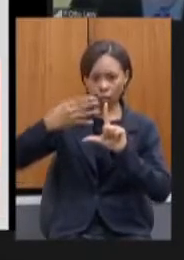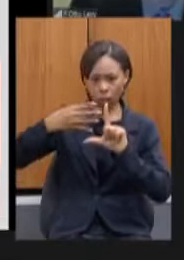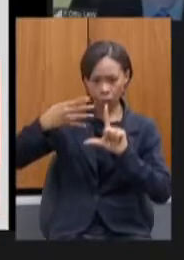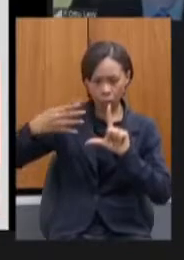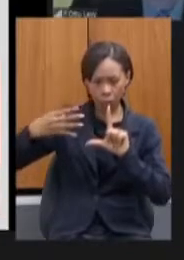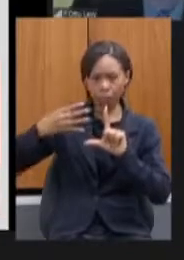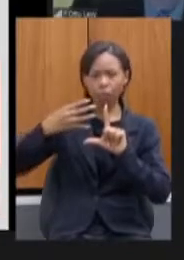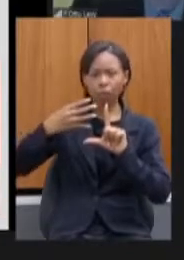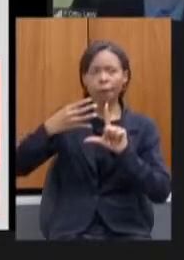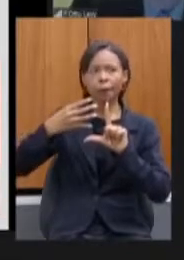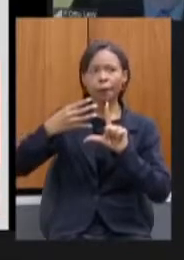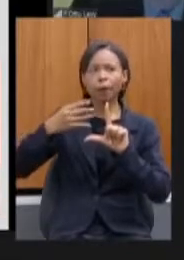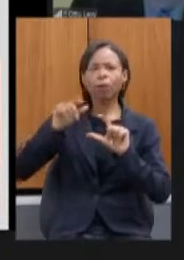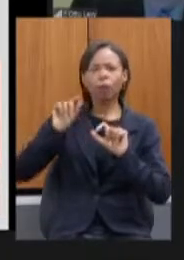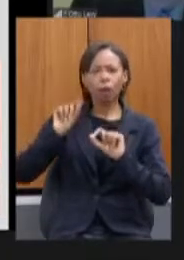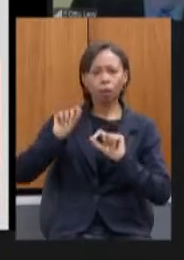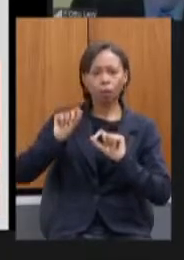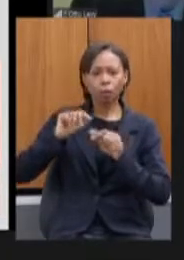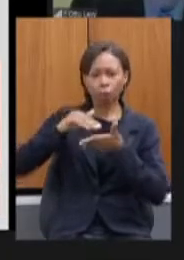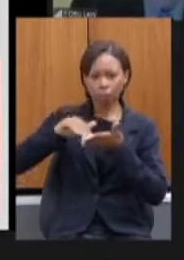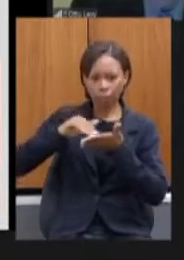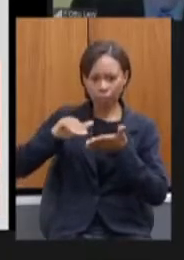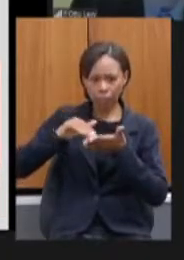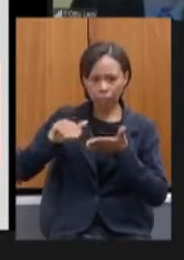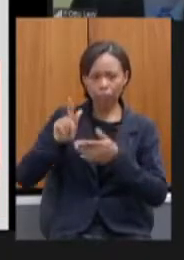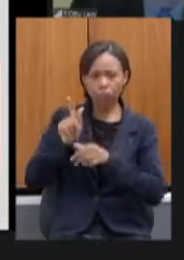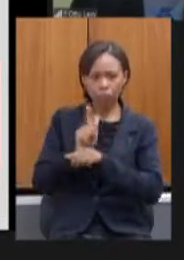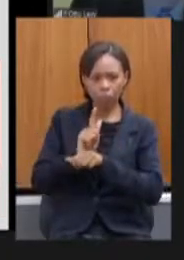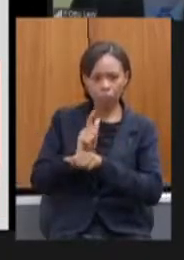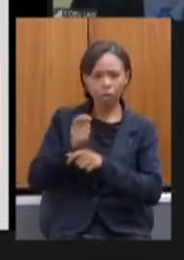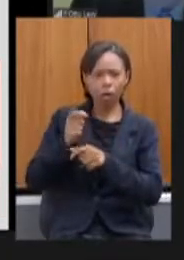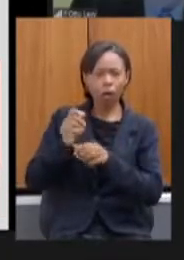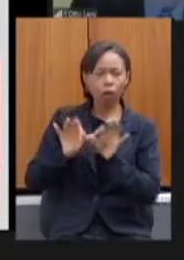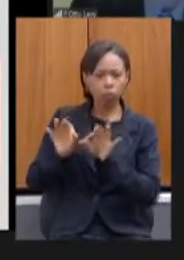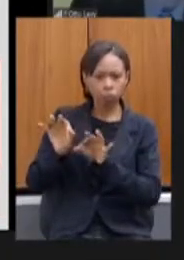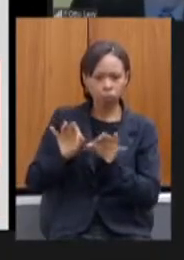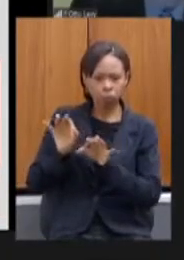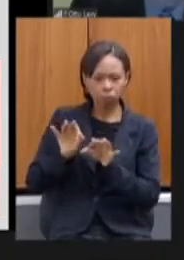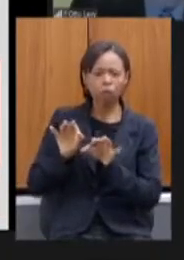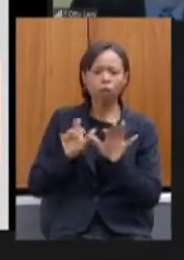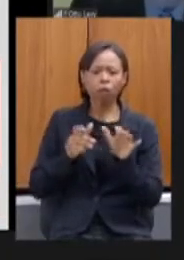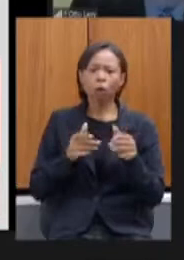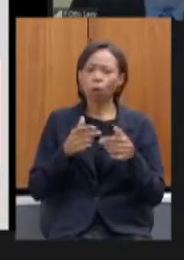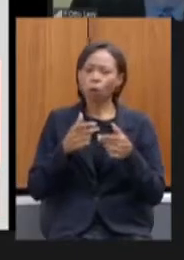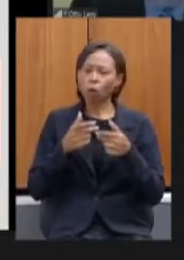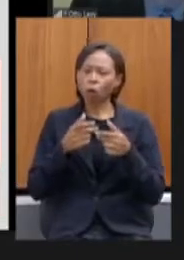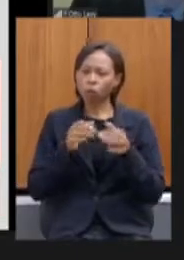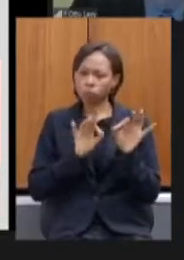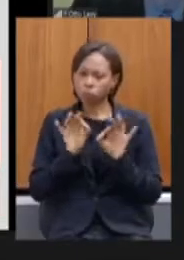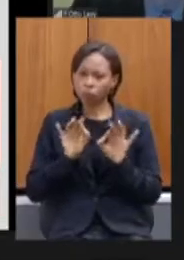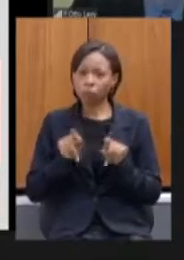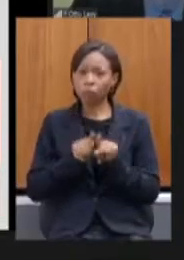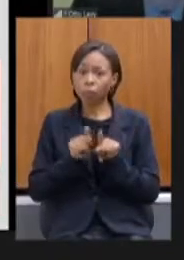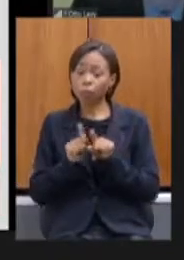como as regulamentações para a retomada gradual do trabalho presidencial